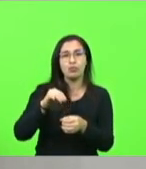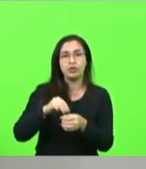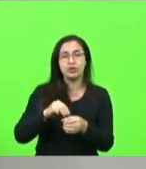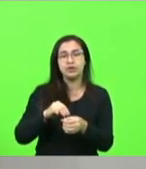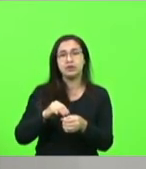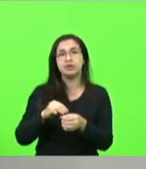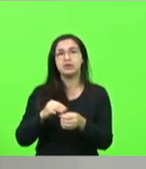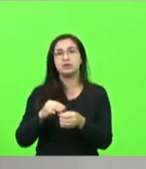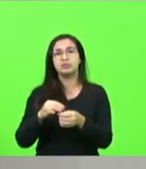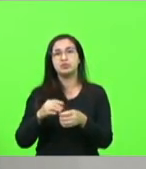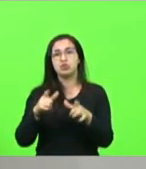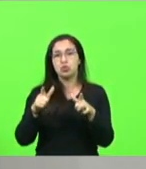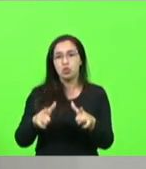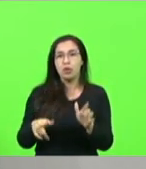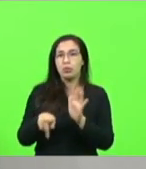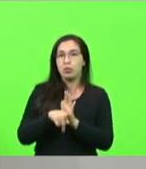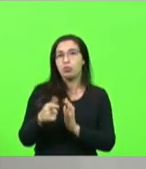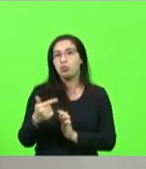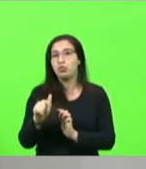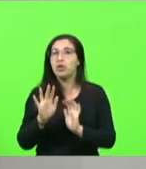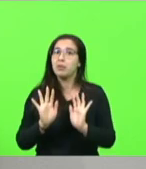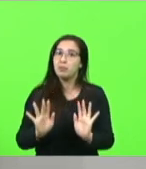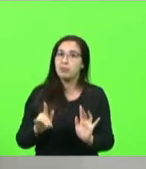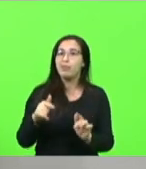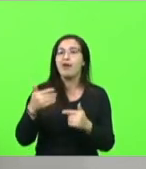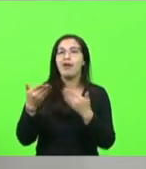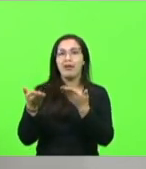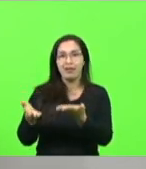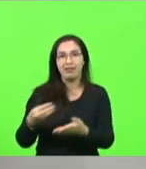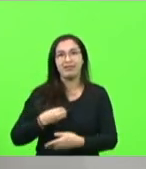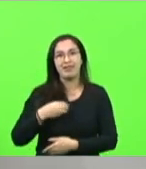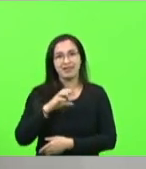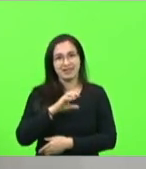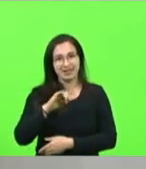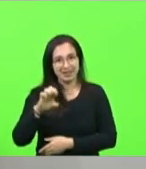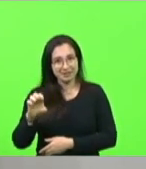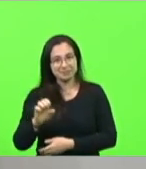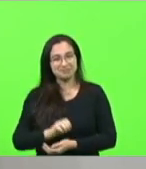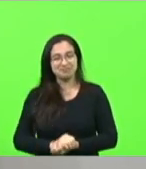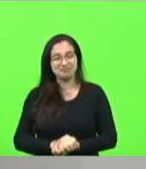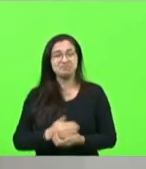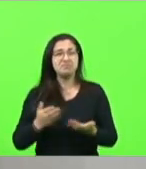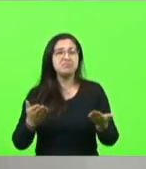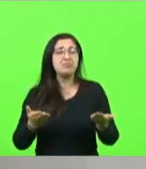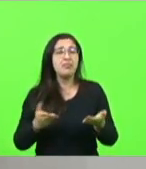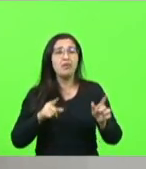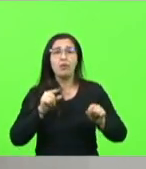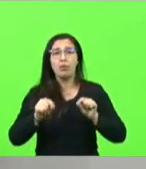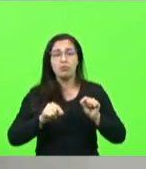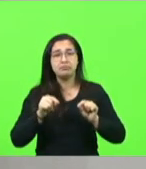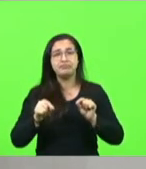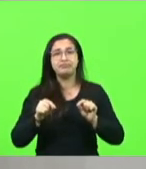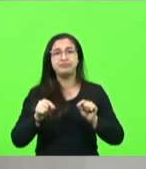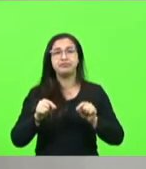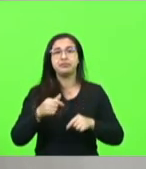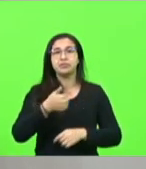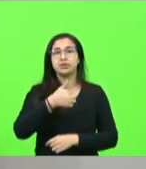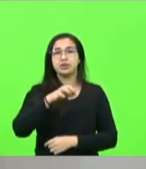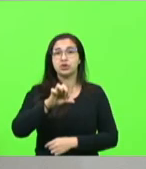permeiam. Me permitam dizer para os senhores que neste momento que estamos aqui 19